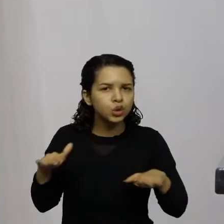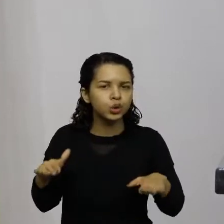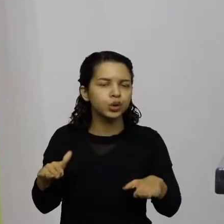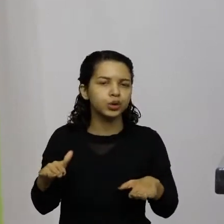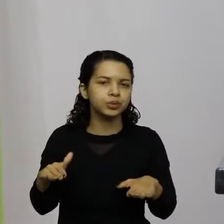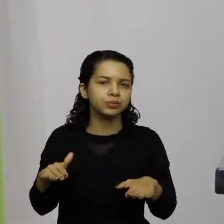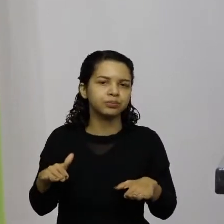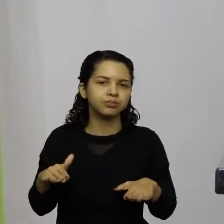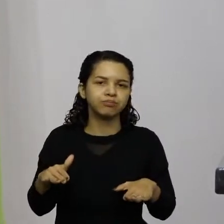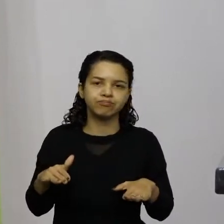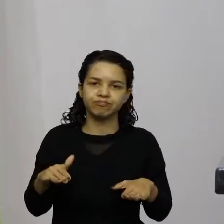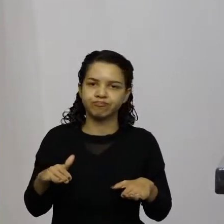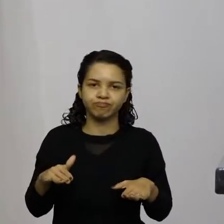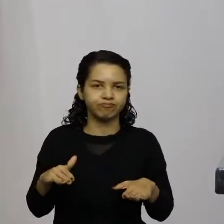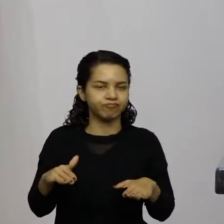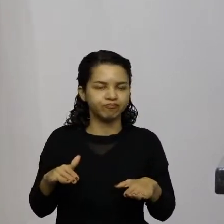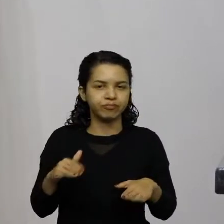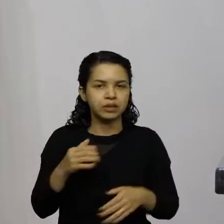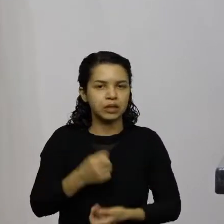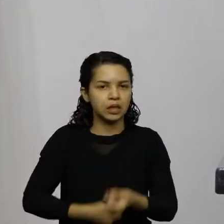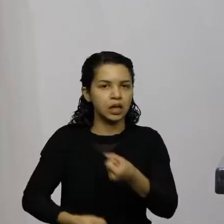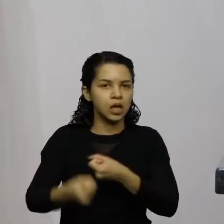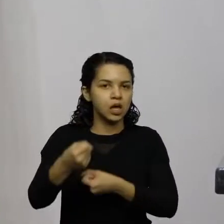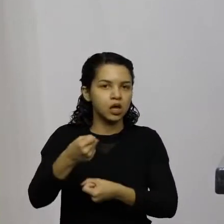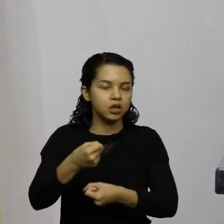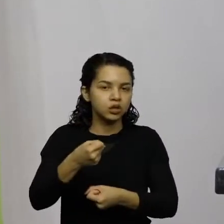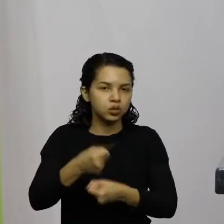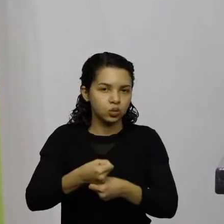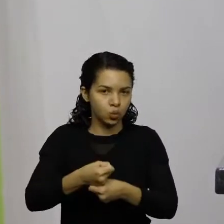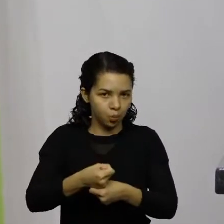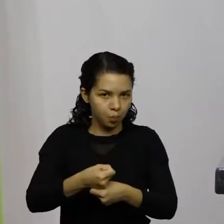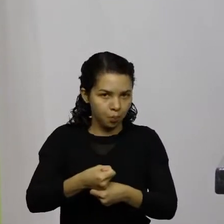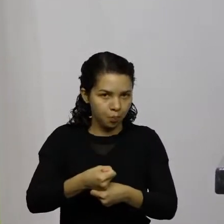em 2016